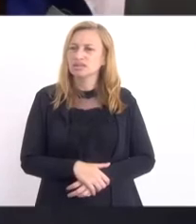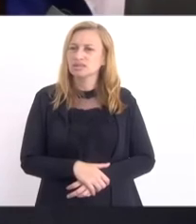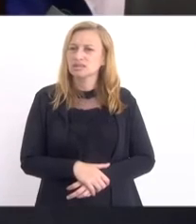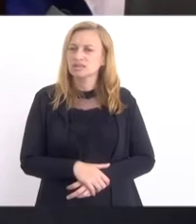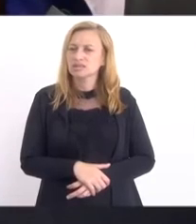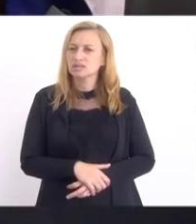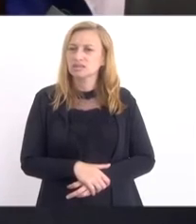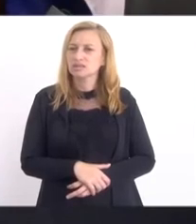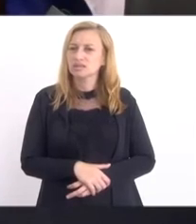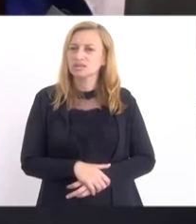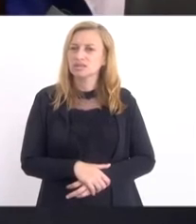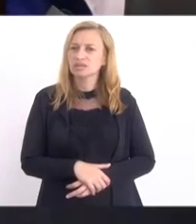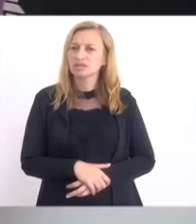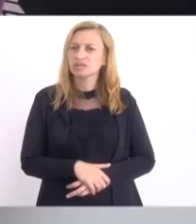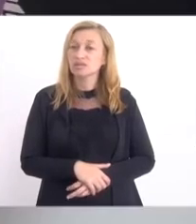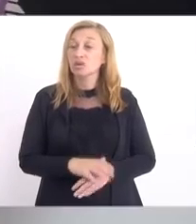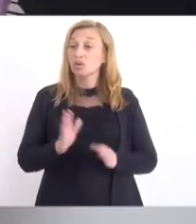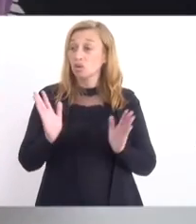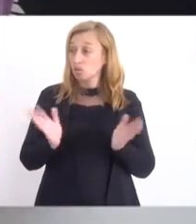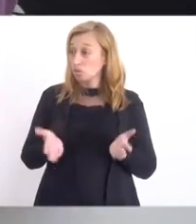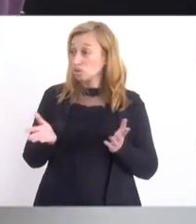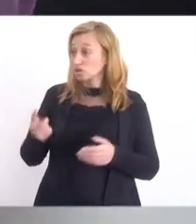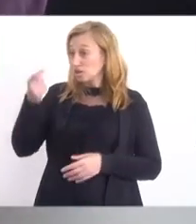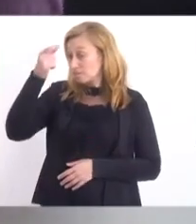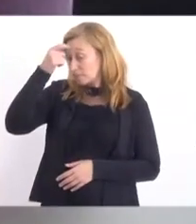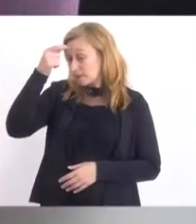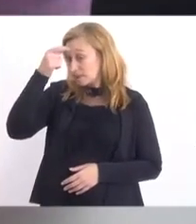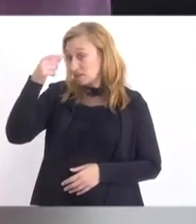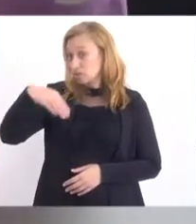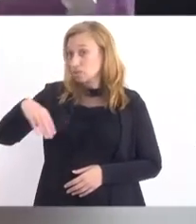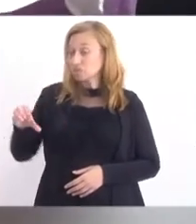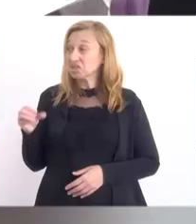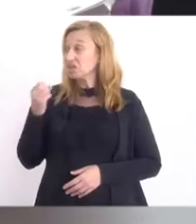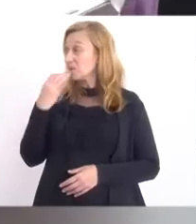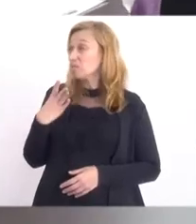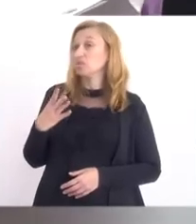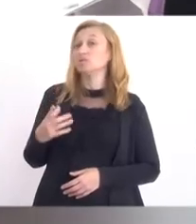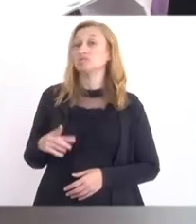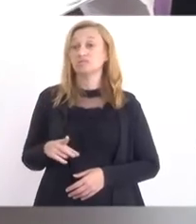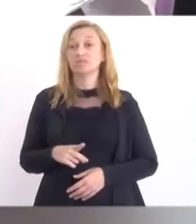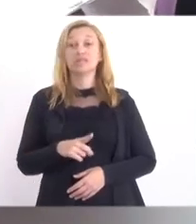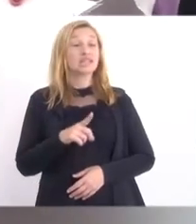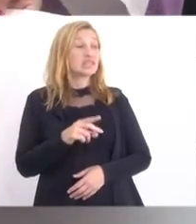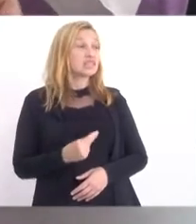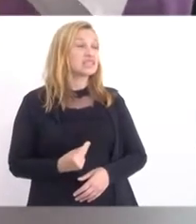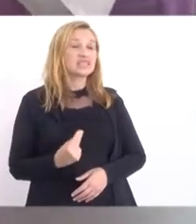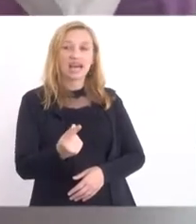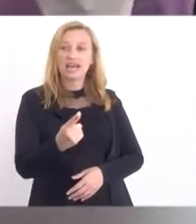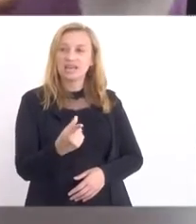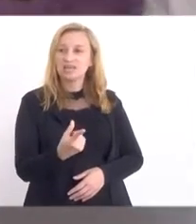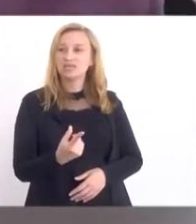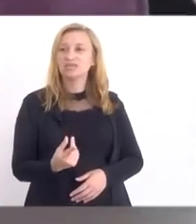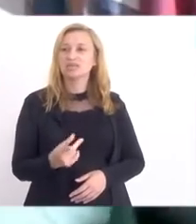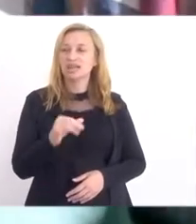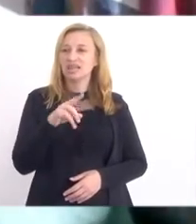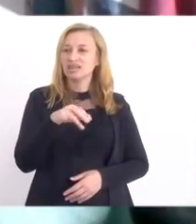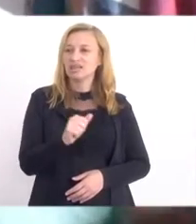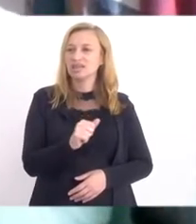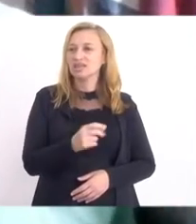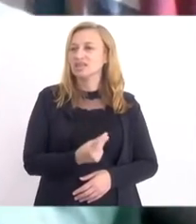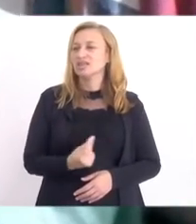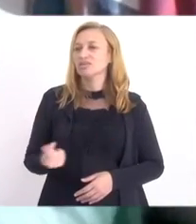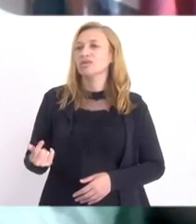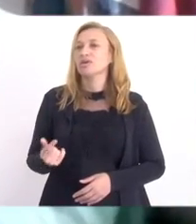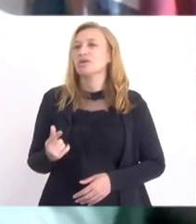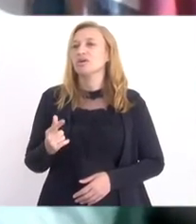Hoje os neurônios do MIC estão bons. Saiu da alíquota, foi para o INEA. Não, mas a alíquota